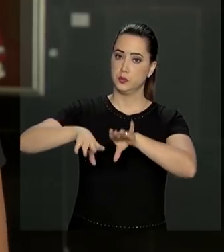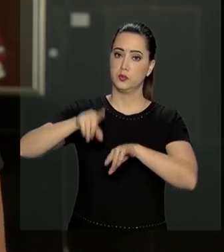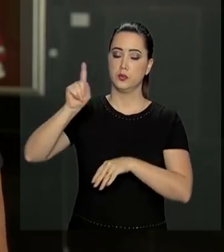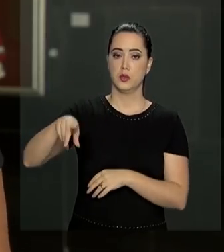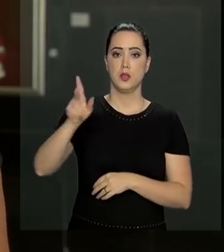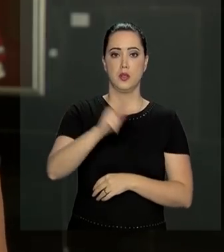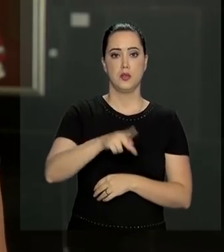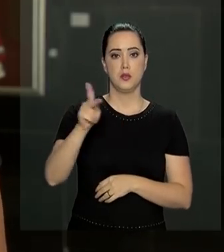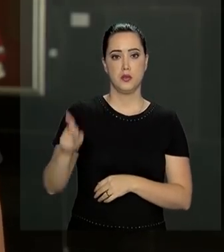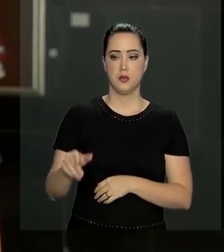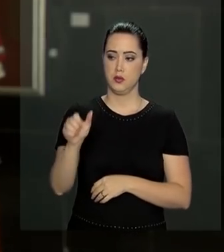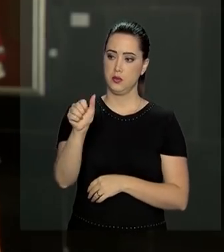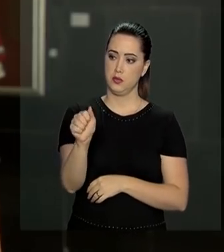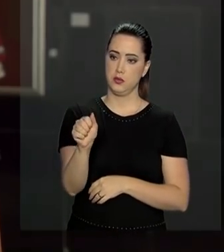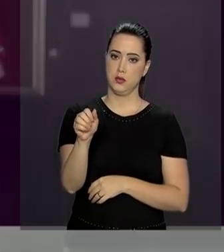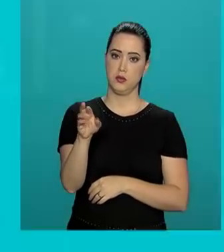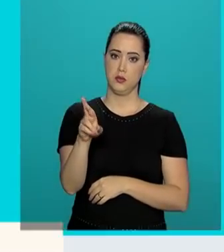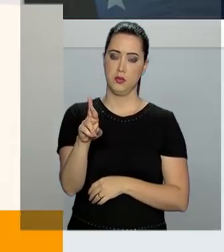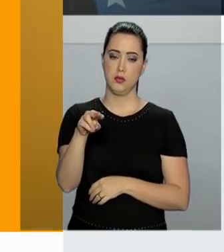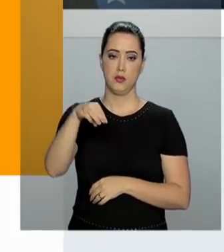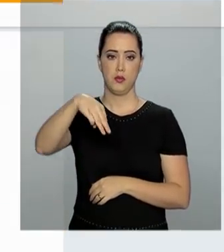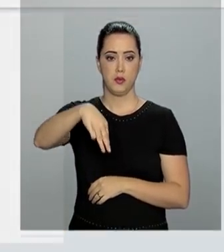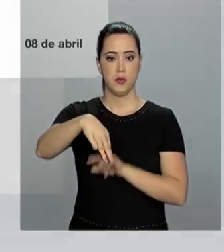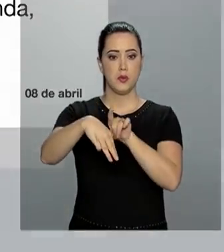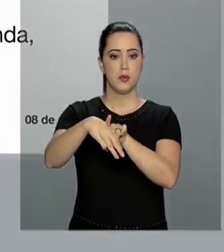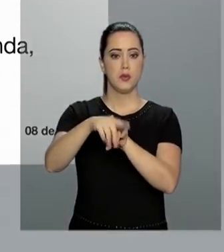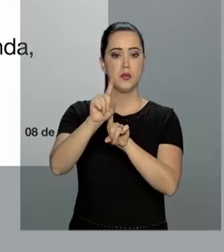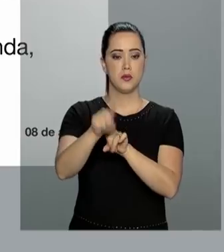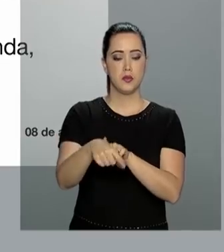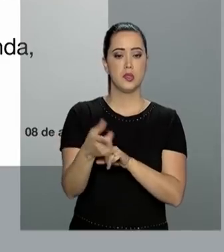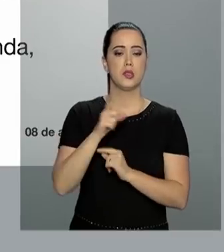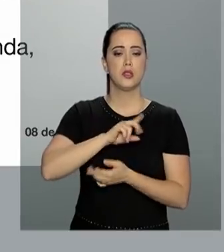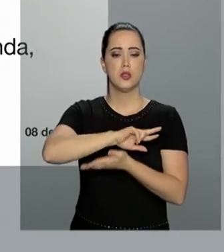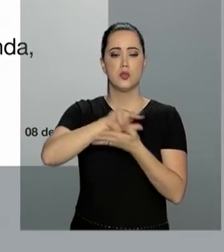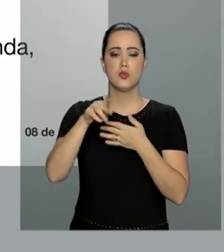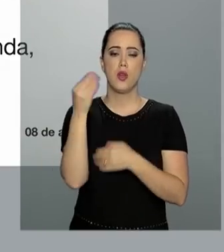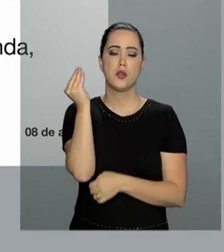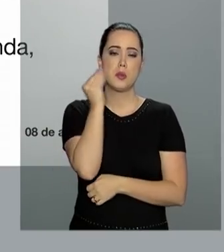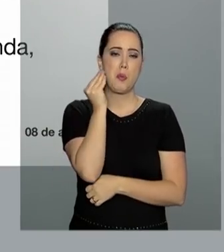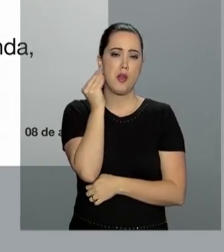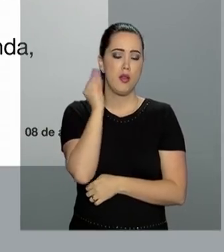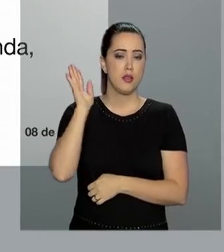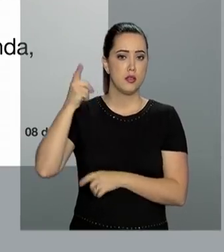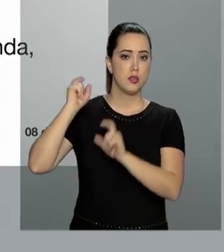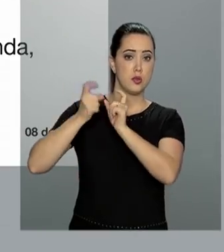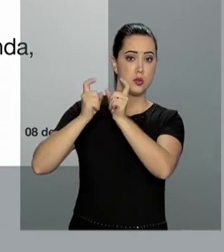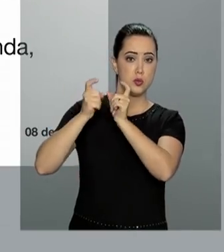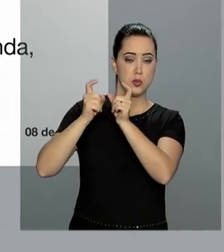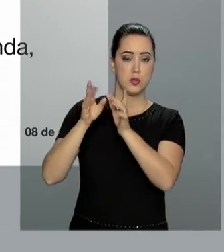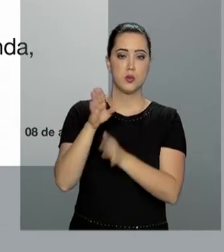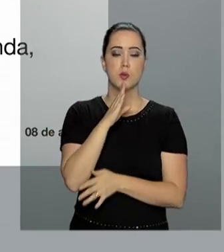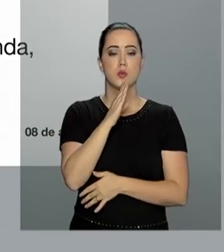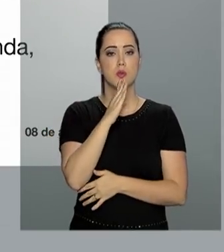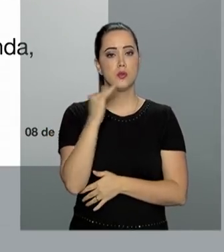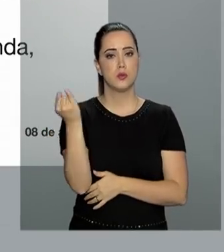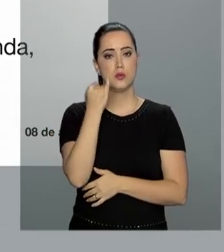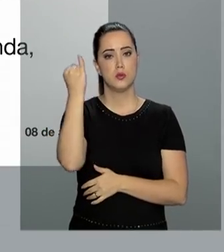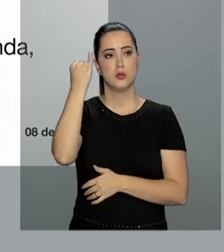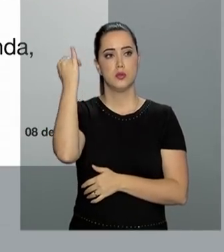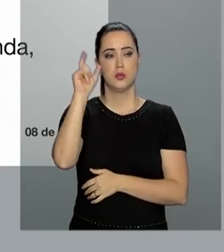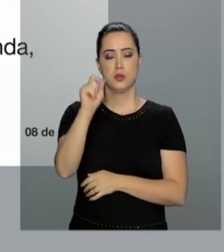É o professor Abram Weintraub, que segundo o presidente, possui ampla experiência em gestão e o conhecimento